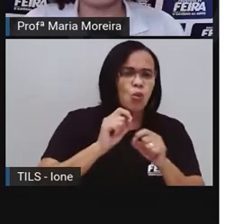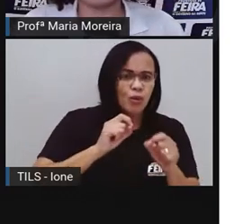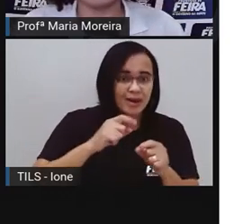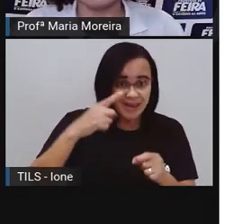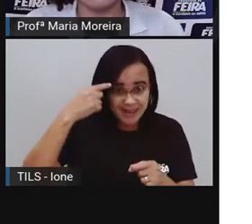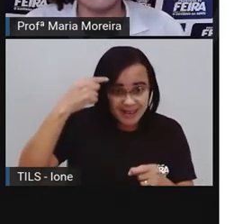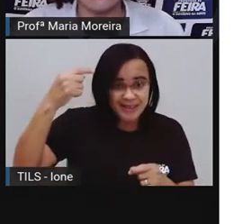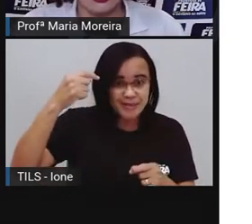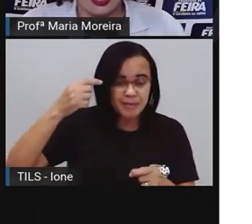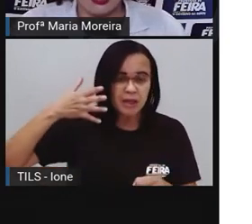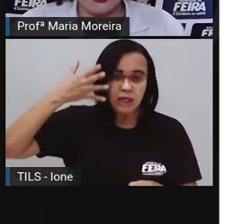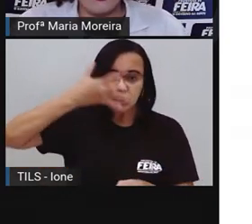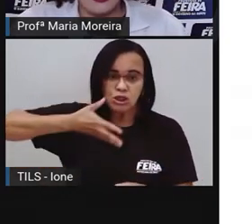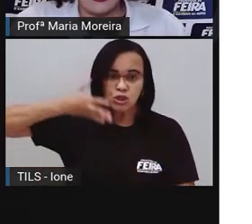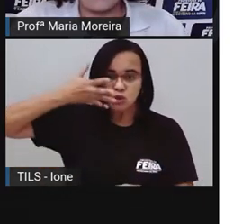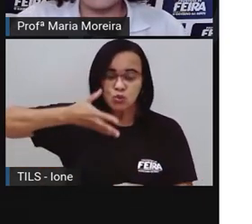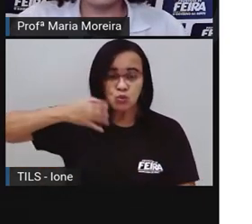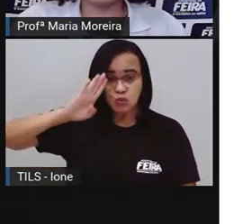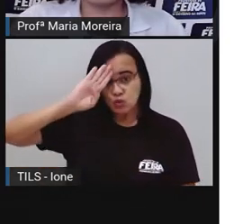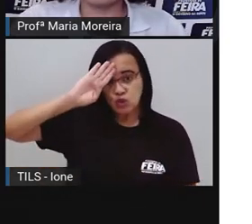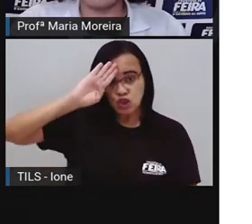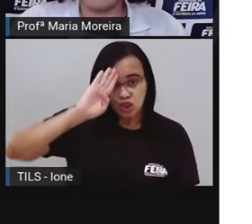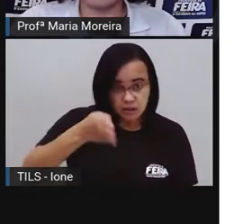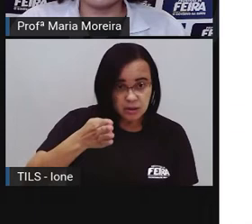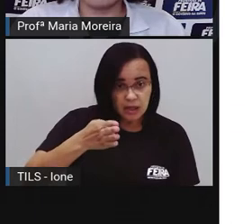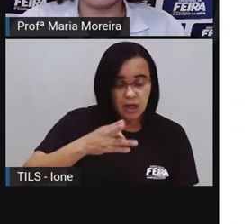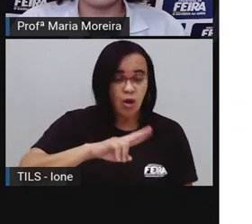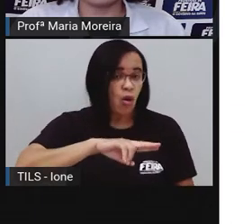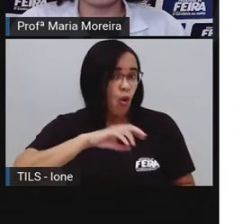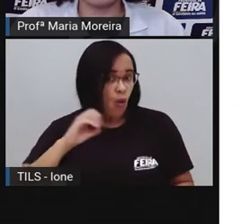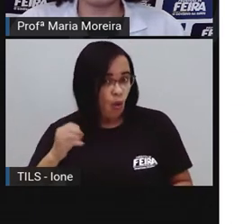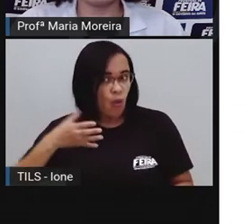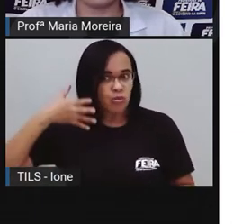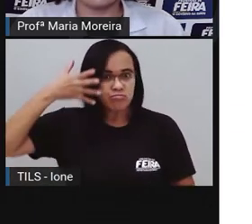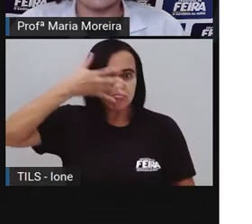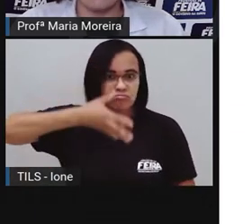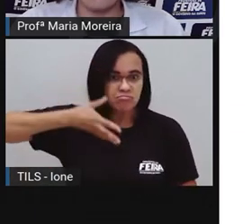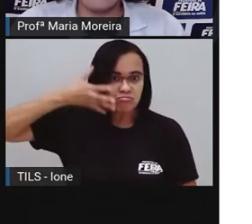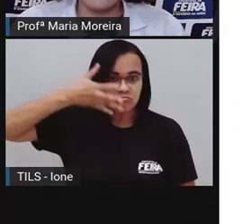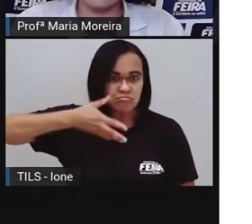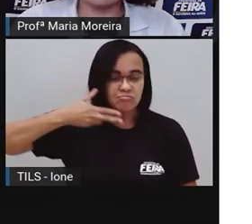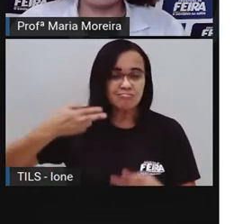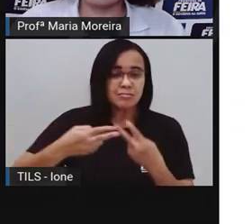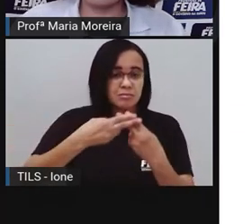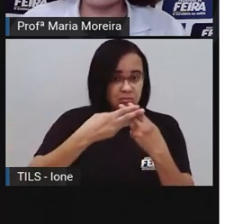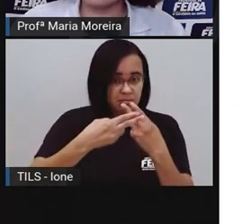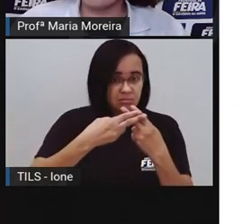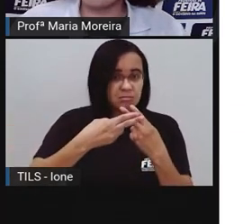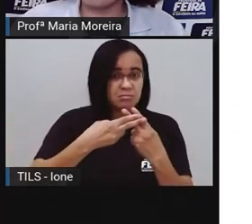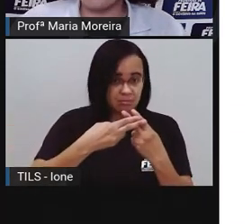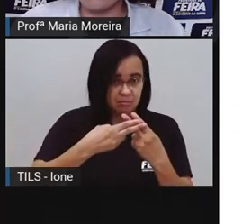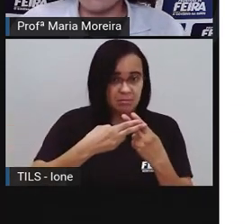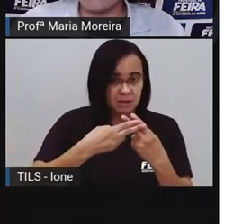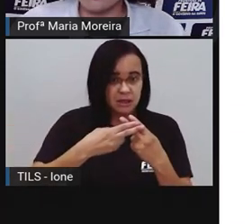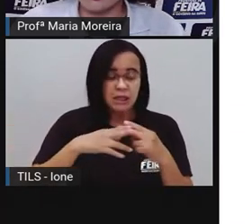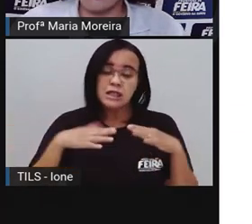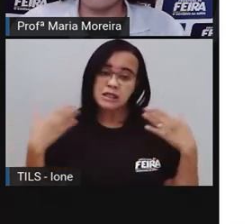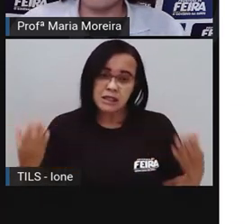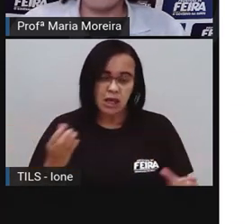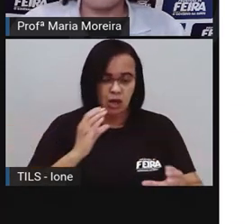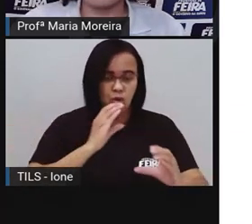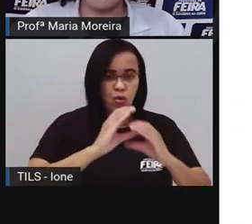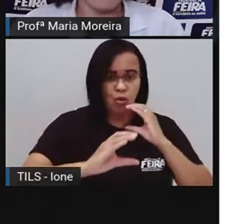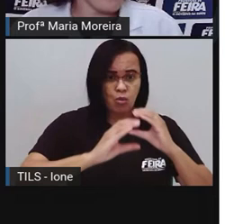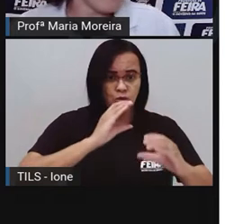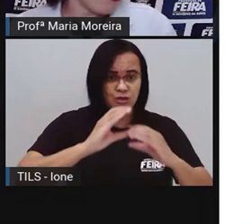do discurso indireto. A carta pessoal estabelece comunicação entre pessoas próximas, né?